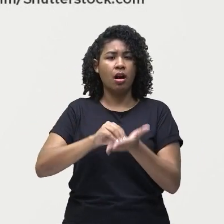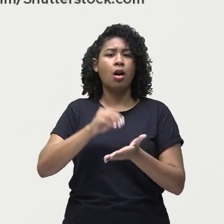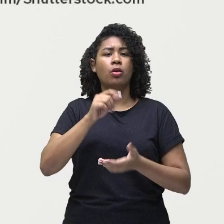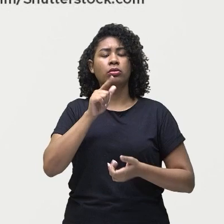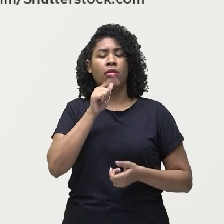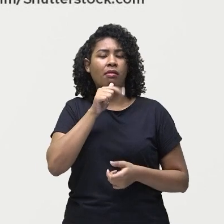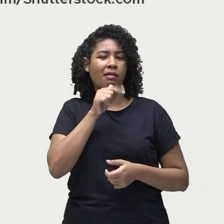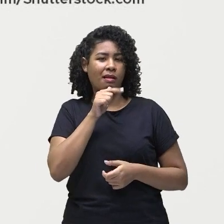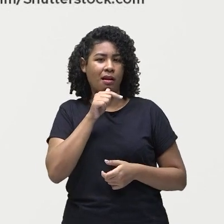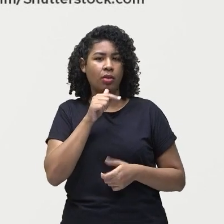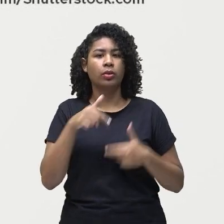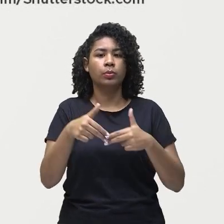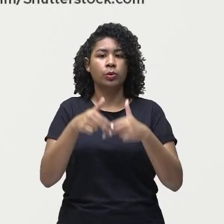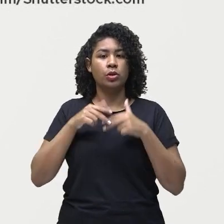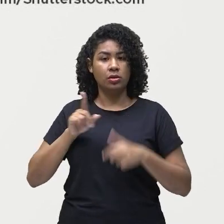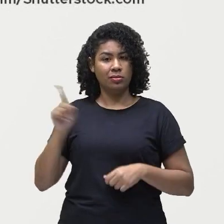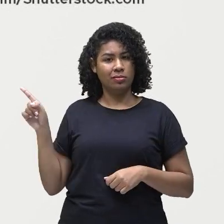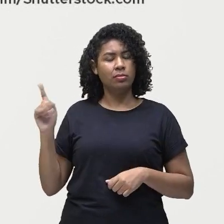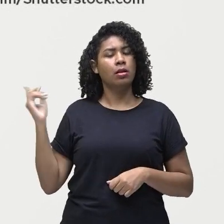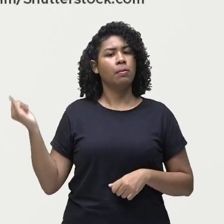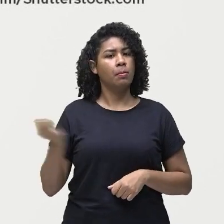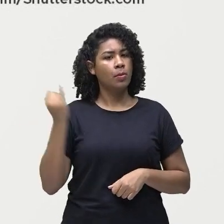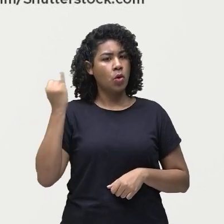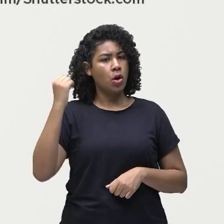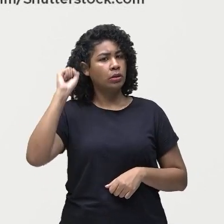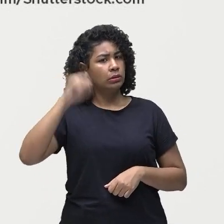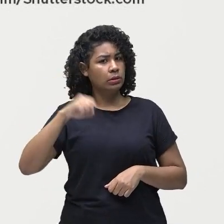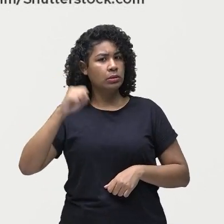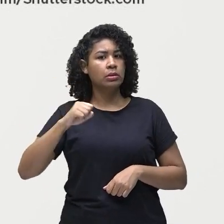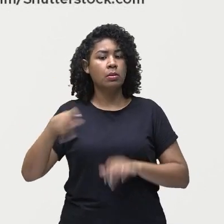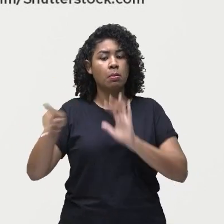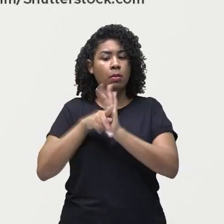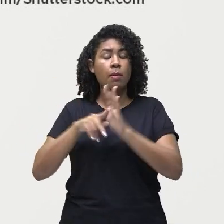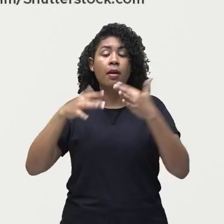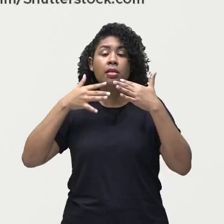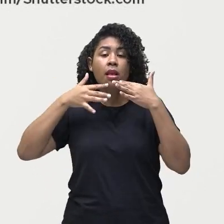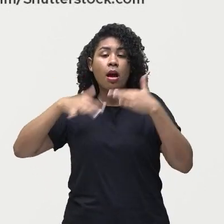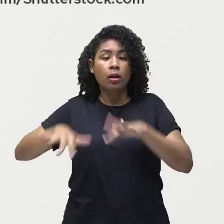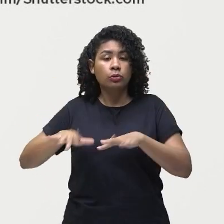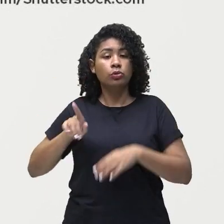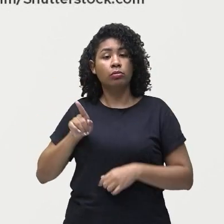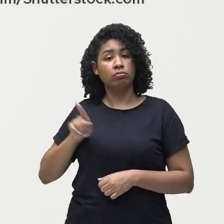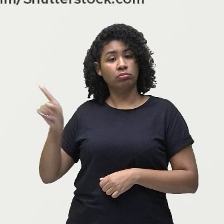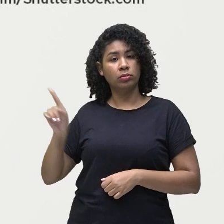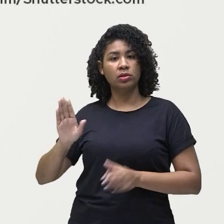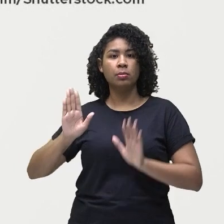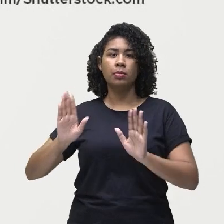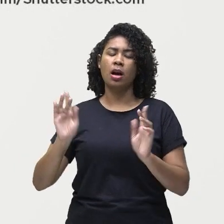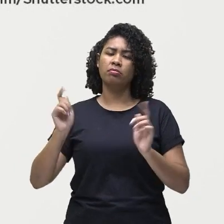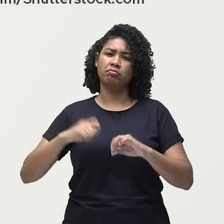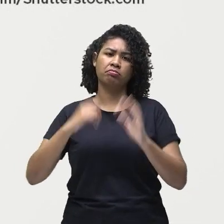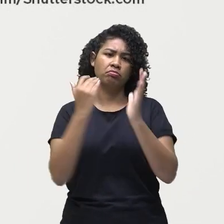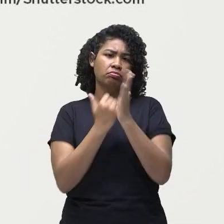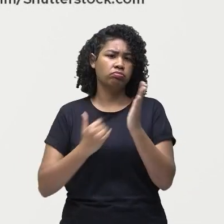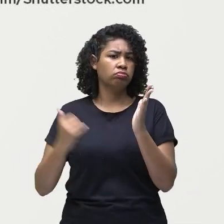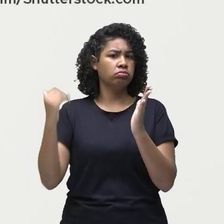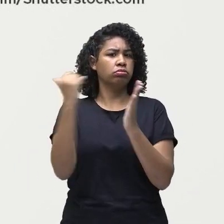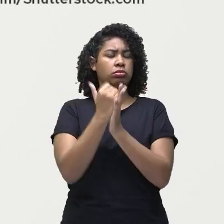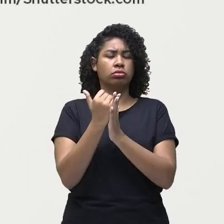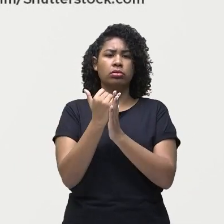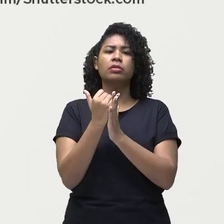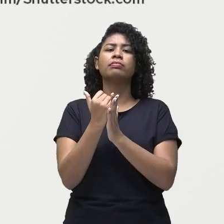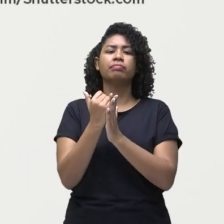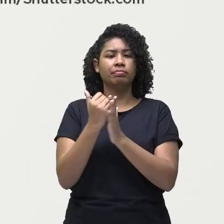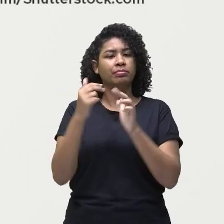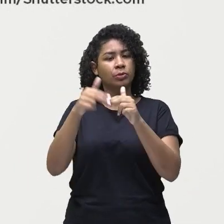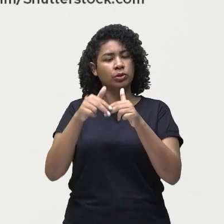importantes para a natureza é um processo natural mas que também esse aquecimento global